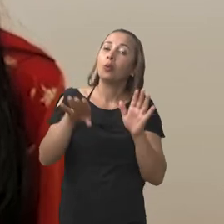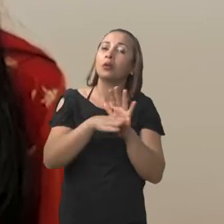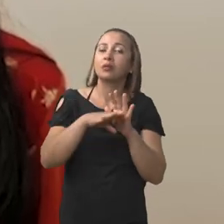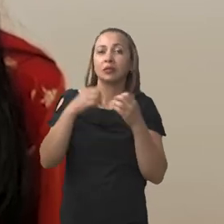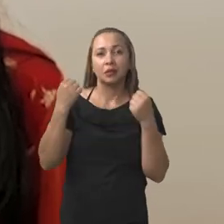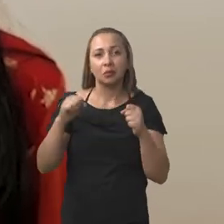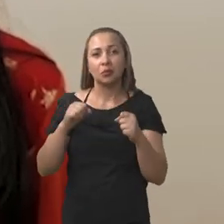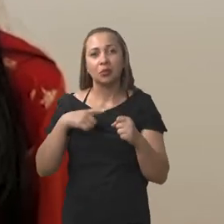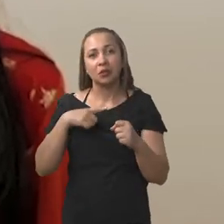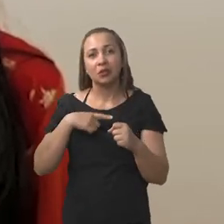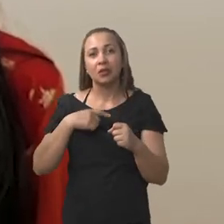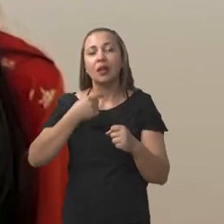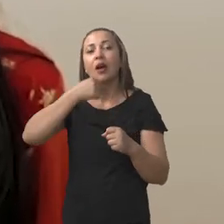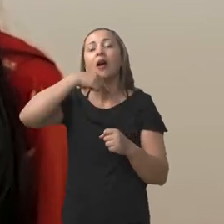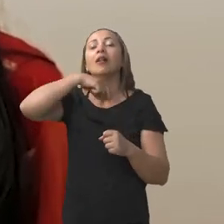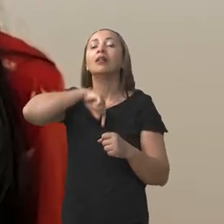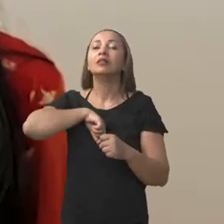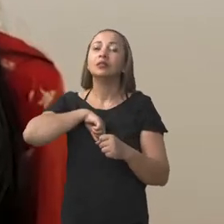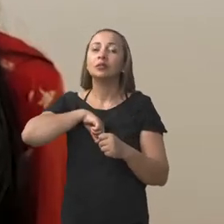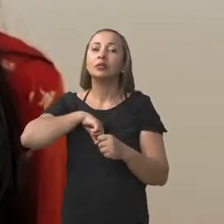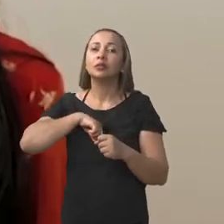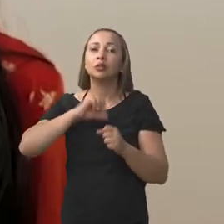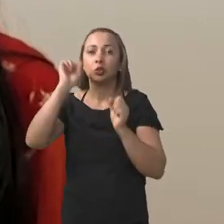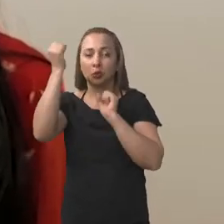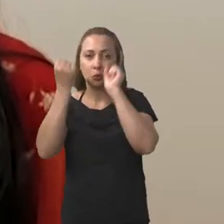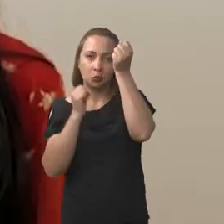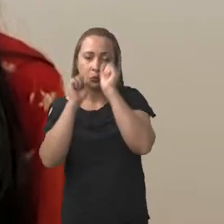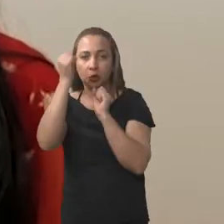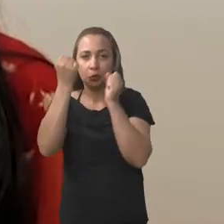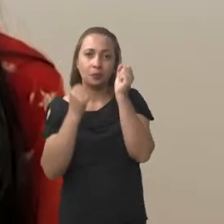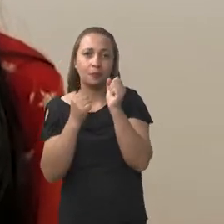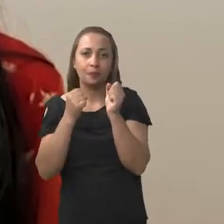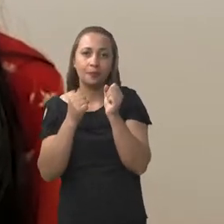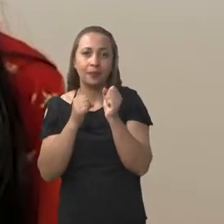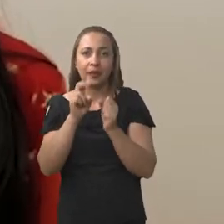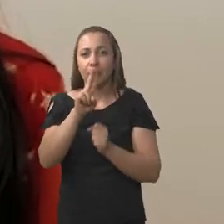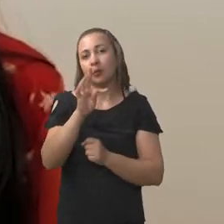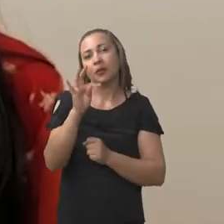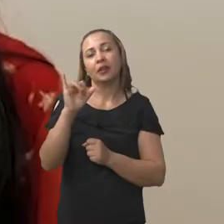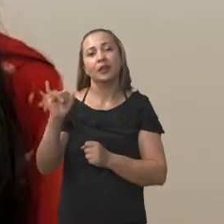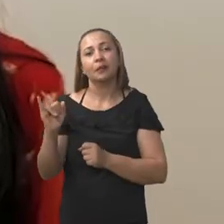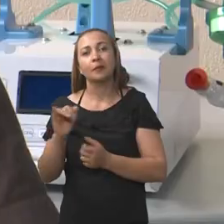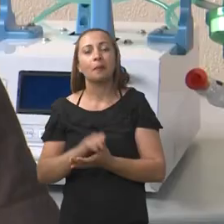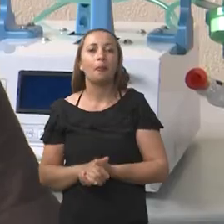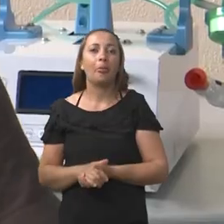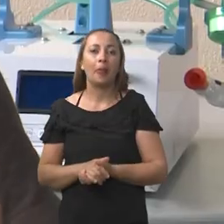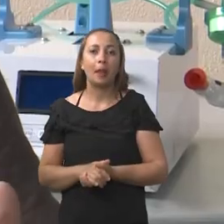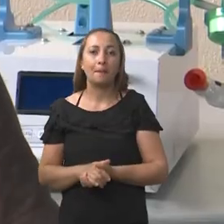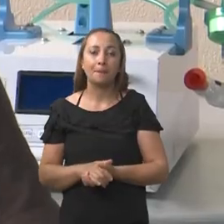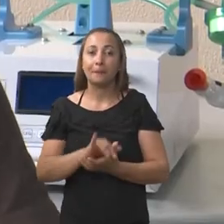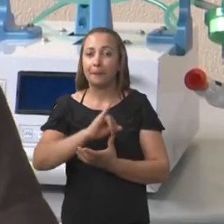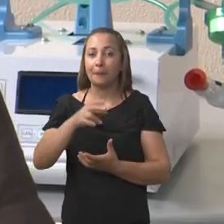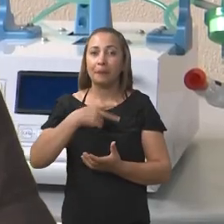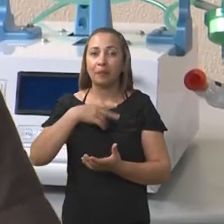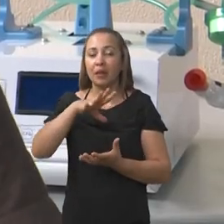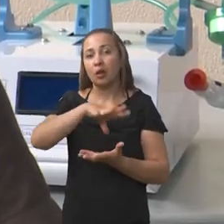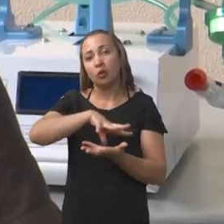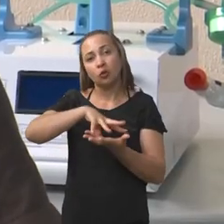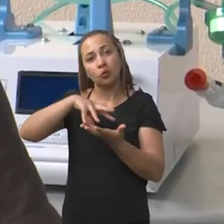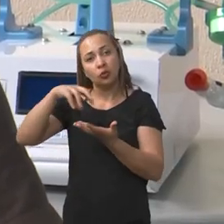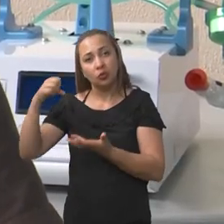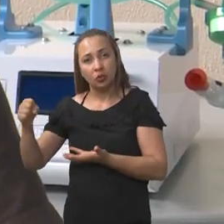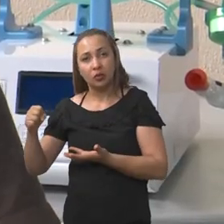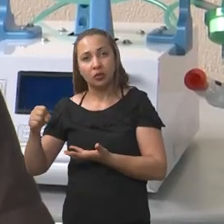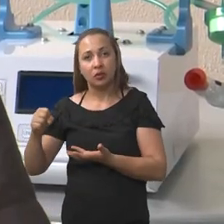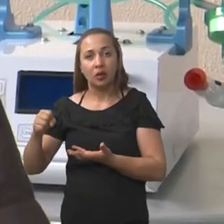colocar esse paciente num ventilador mecânico convencional. E aí a gente tira, de certa forma,